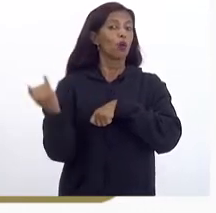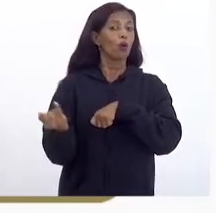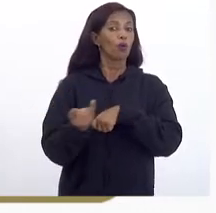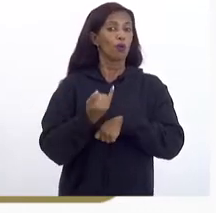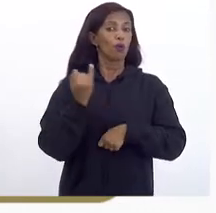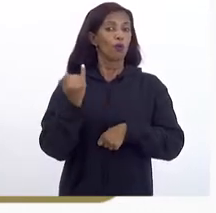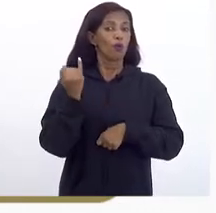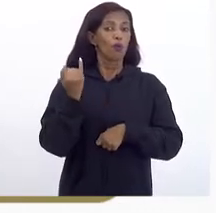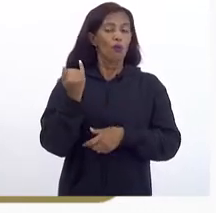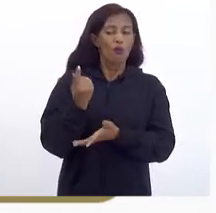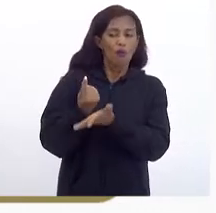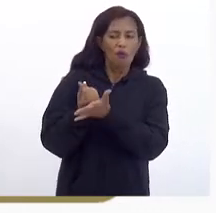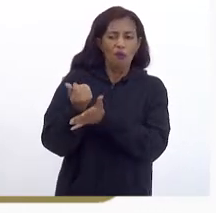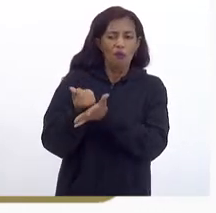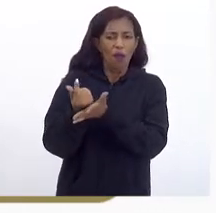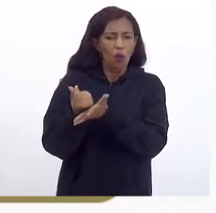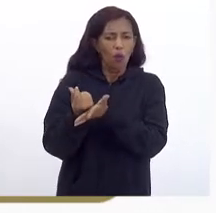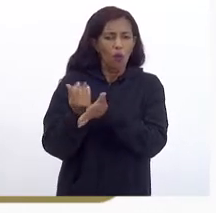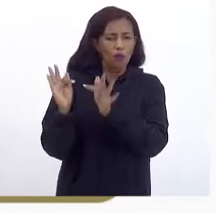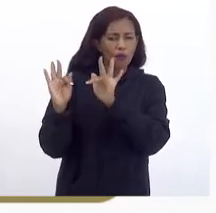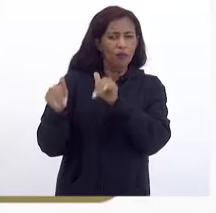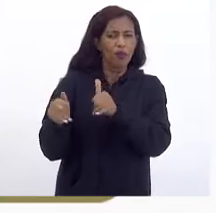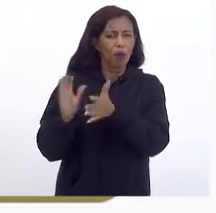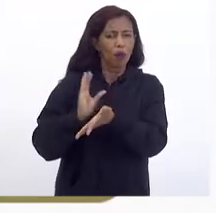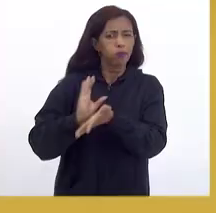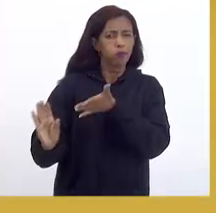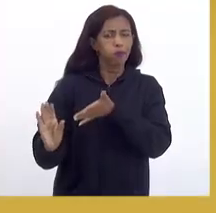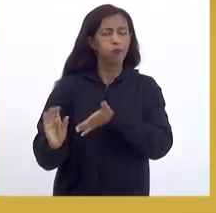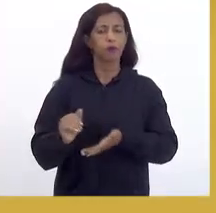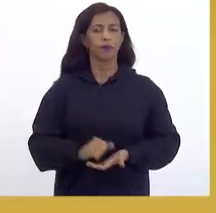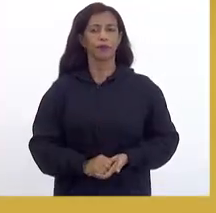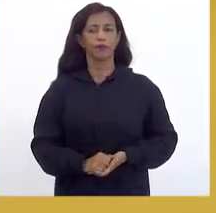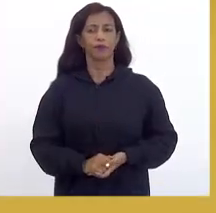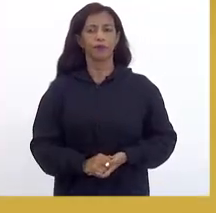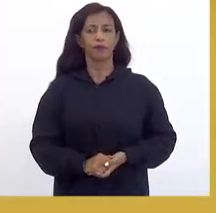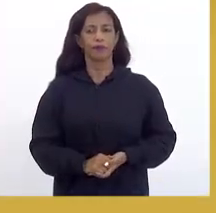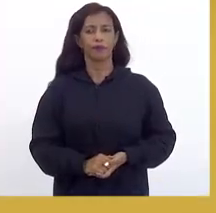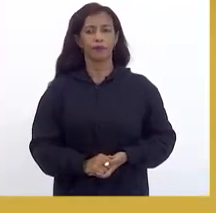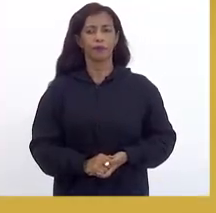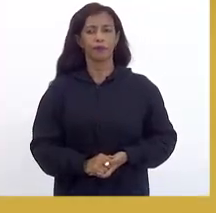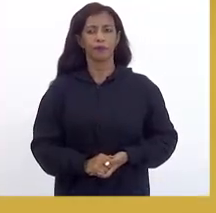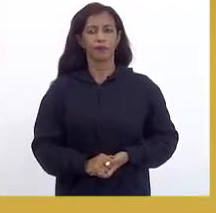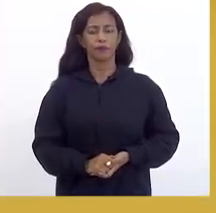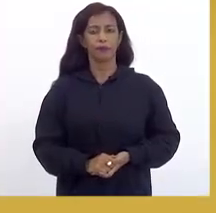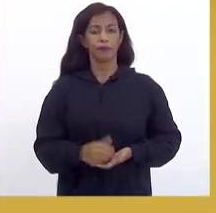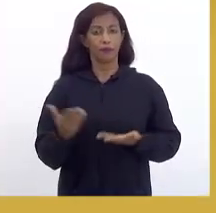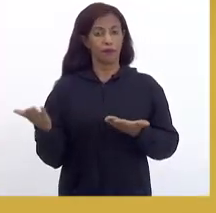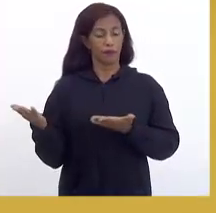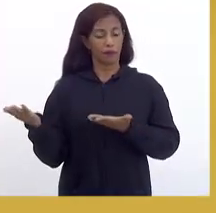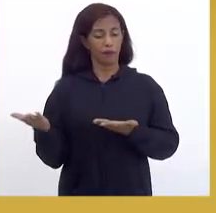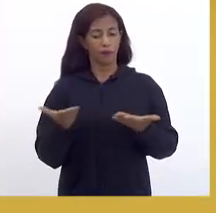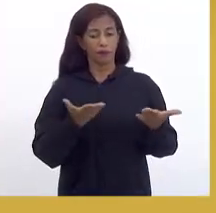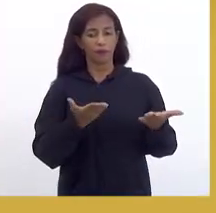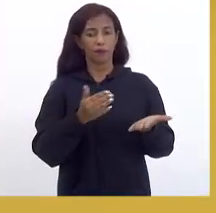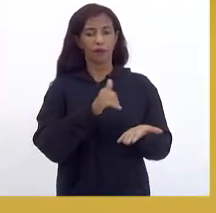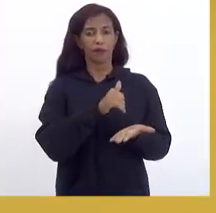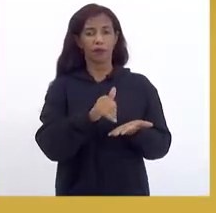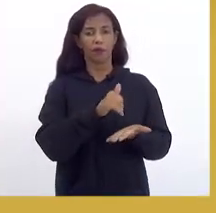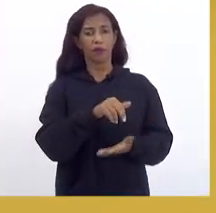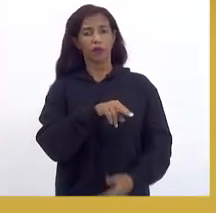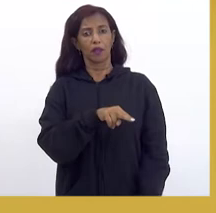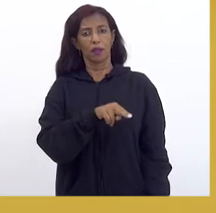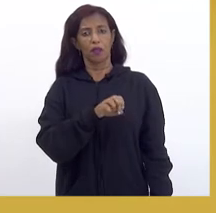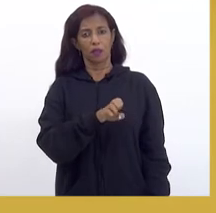Do que vai ser investido Dito isso Eu gostaria de passar a palavra Ao secretário Nelson